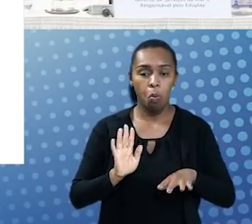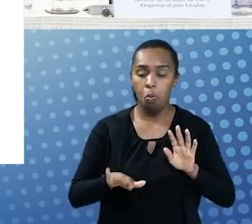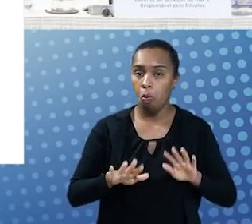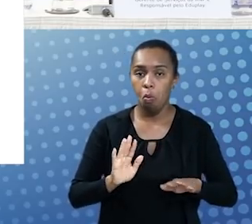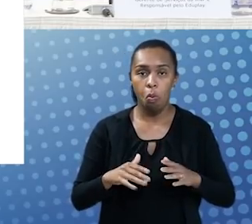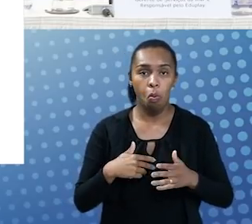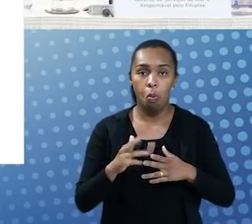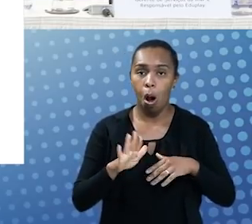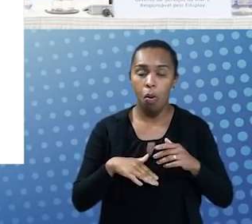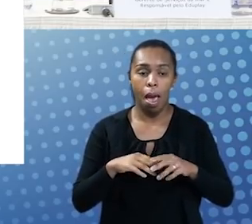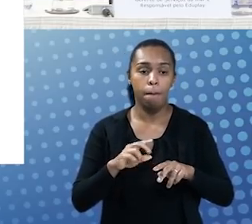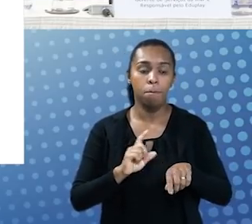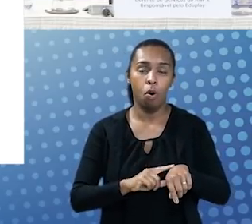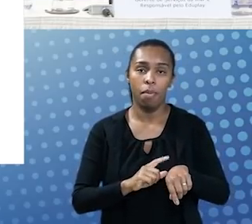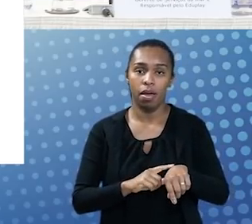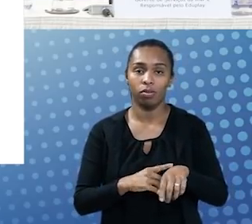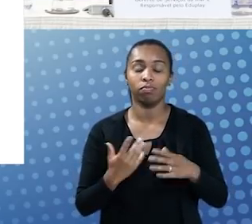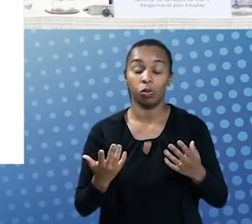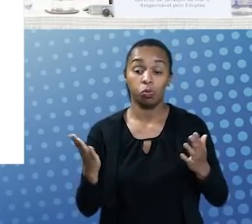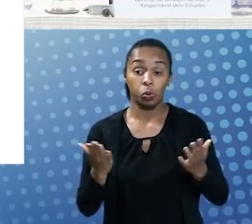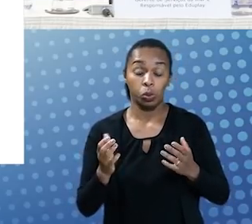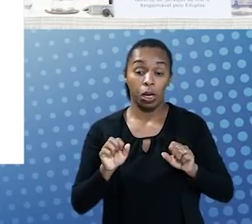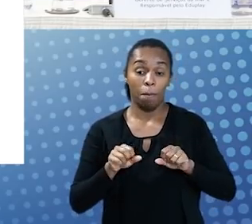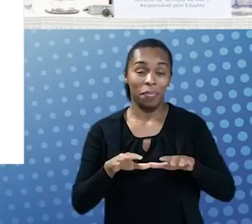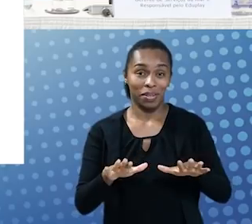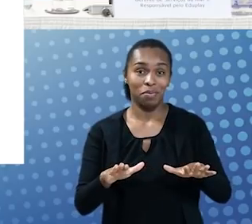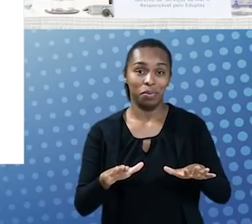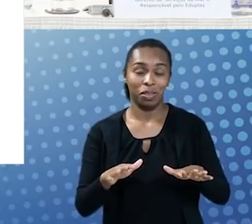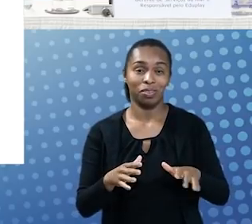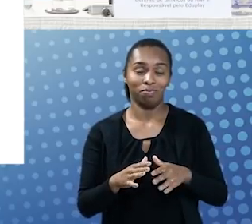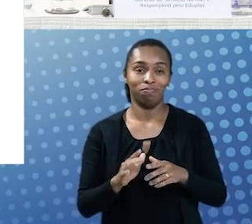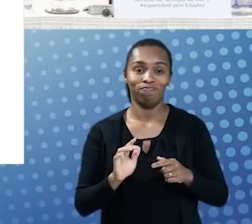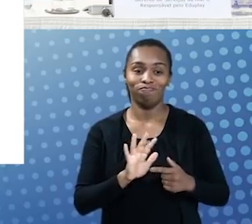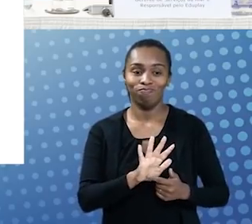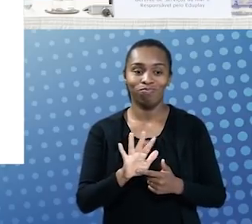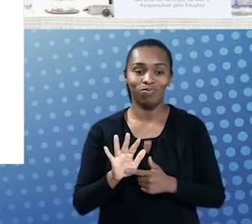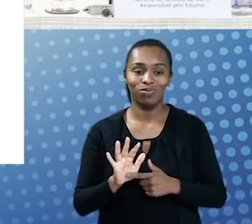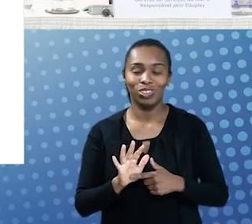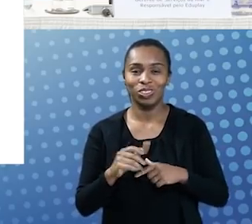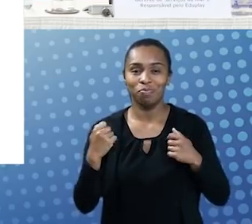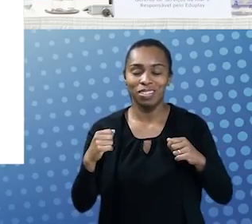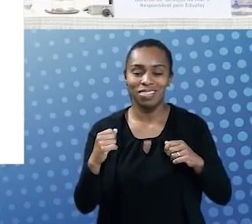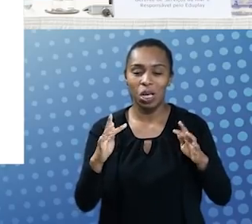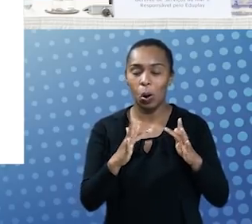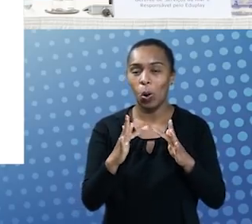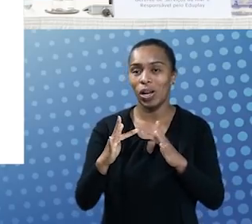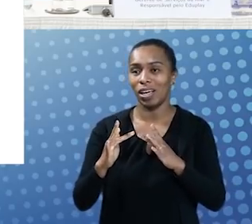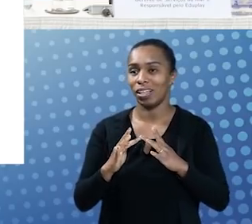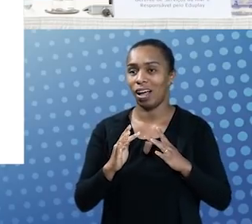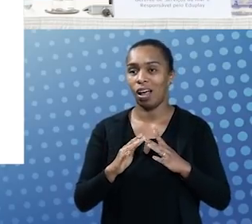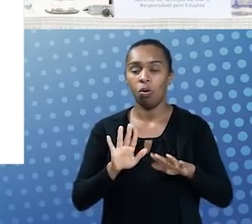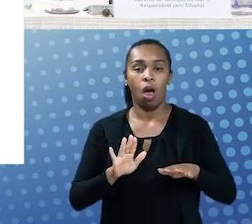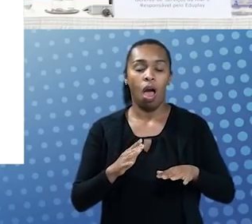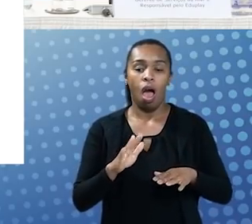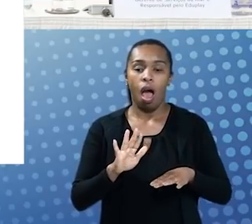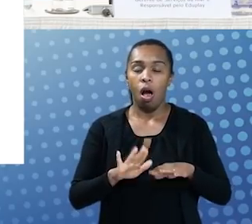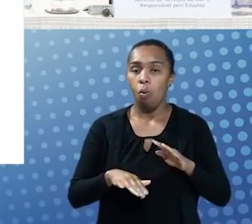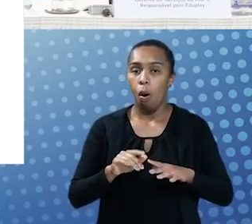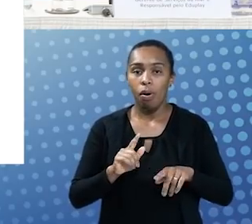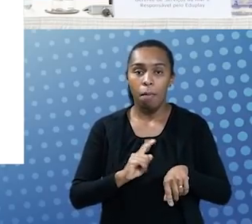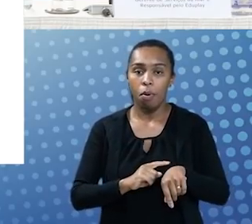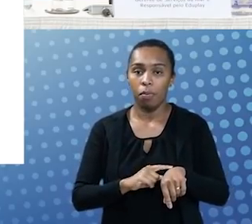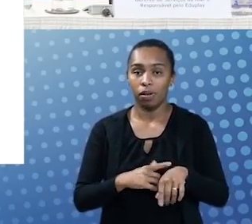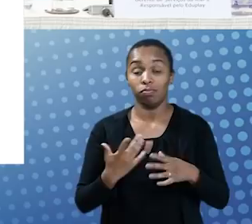a pandemia trouxe também essa dinâmica, essa necessidade de estar conectado a qualquer momento. E o aluno,